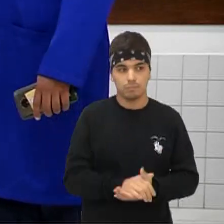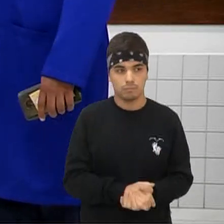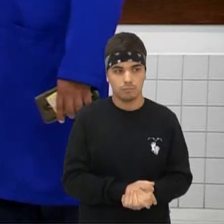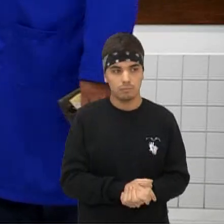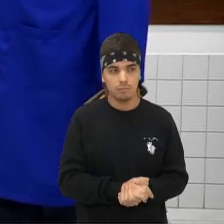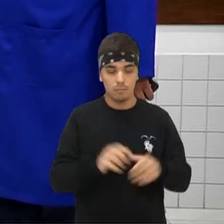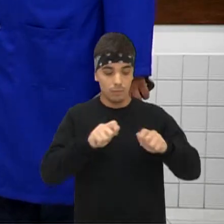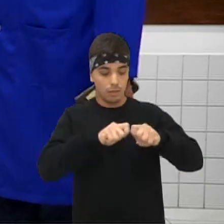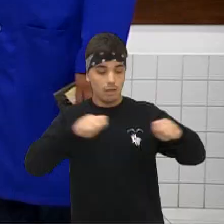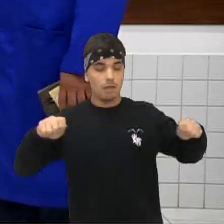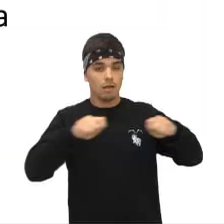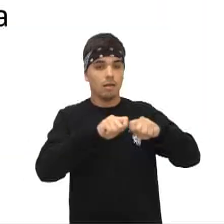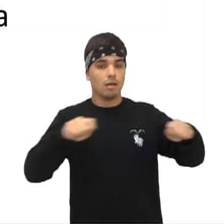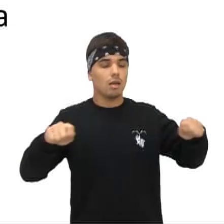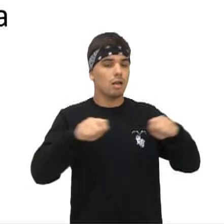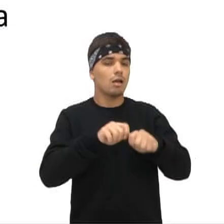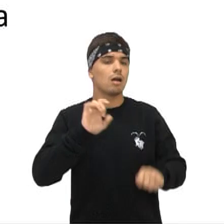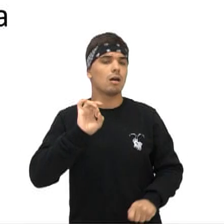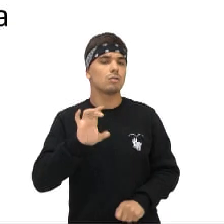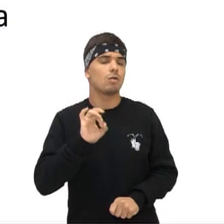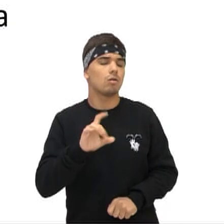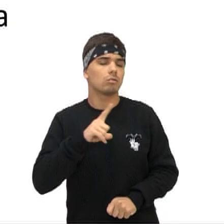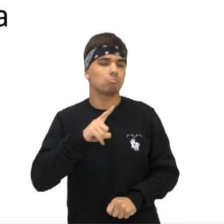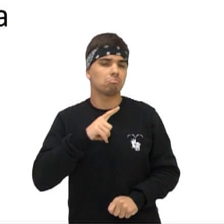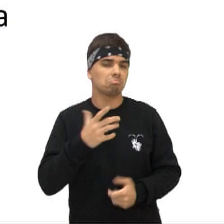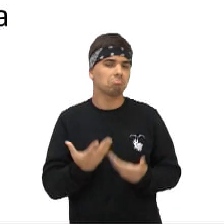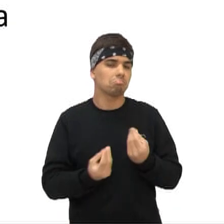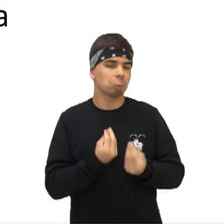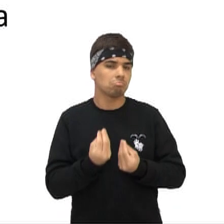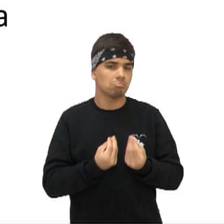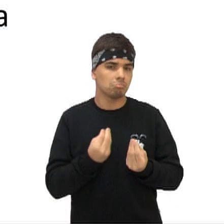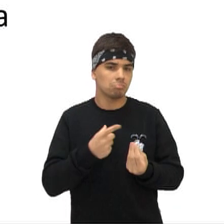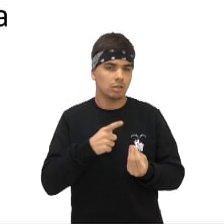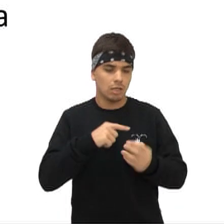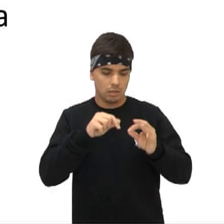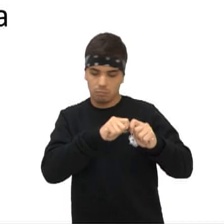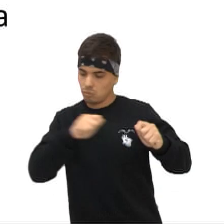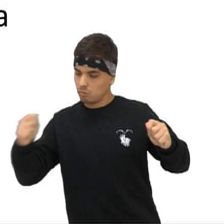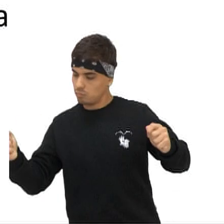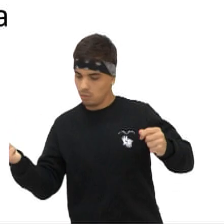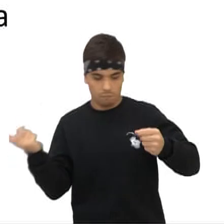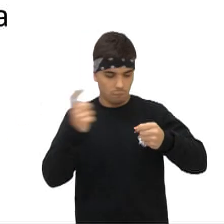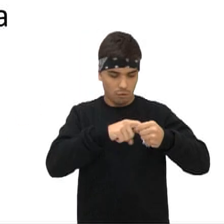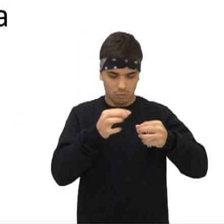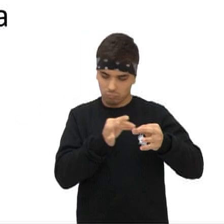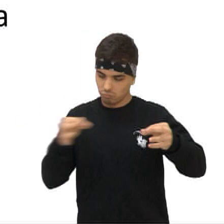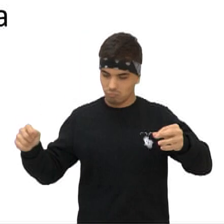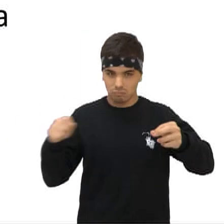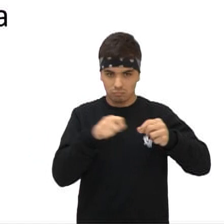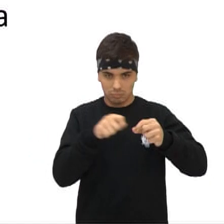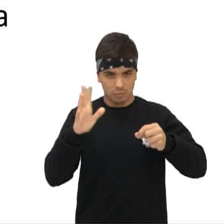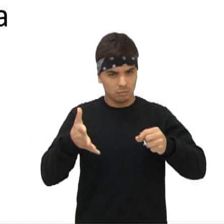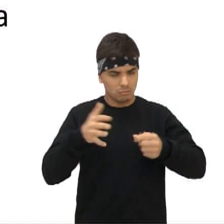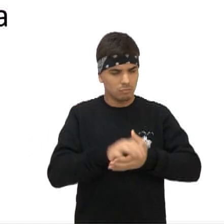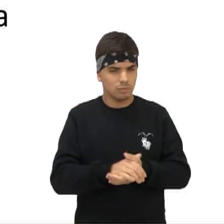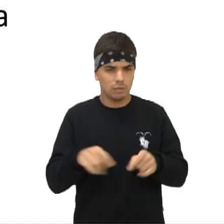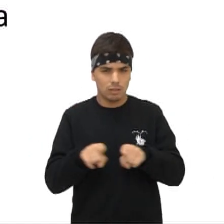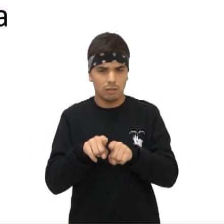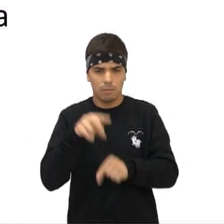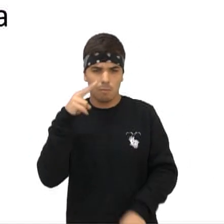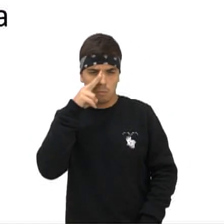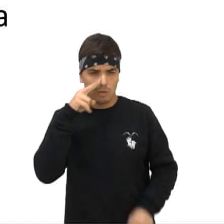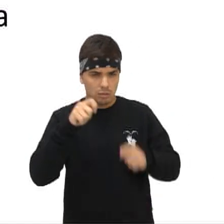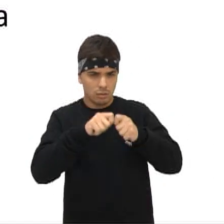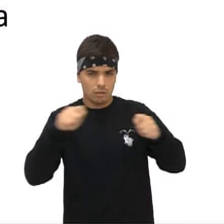A elasticidade, ela basicamente está quando você deforma e ele volta para a sua posição original Veja que a fórmula que nós já vimos A energia potencial